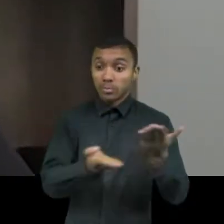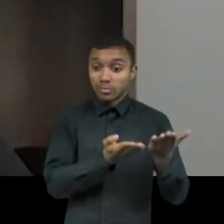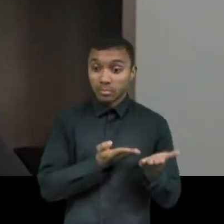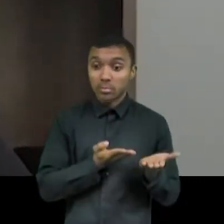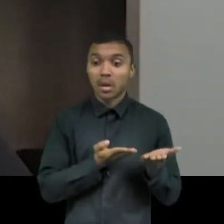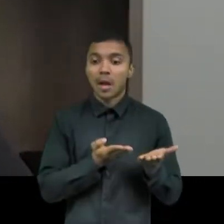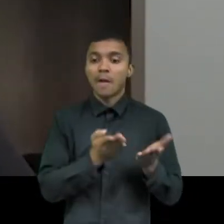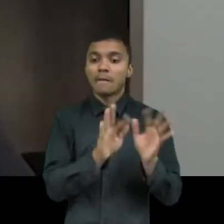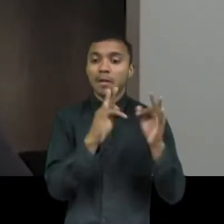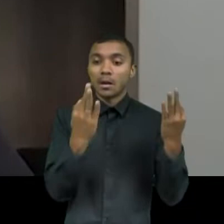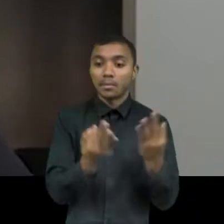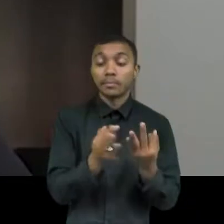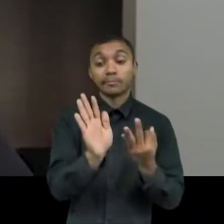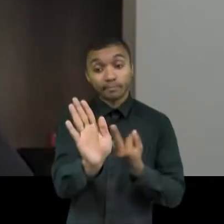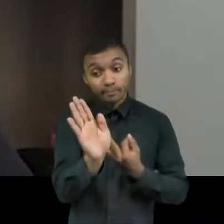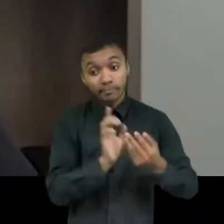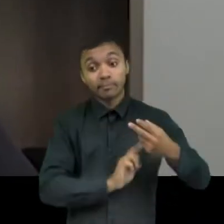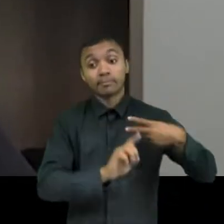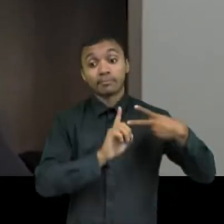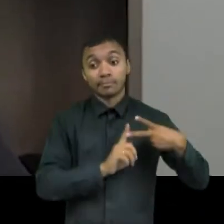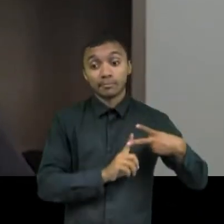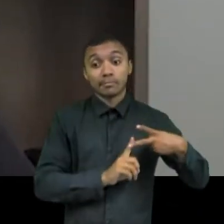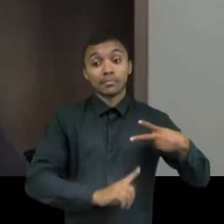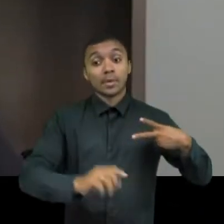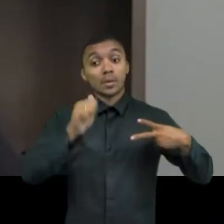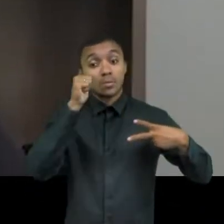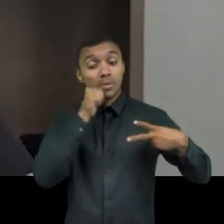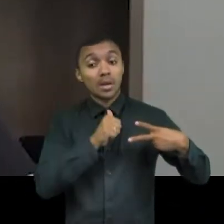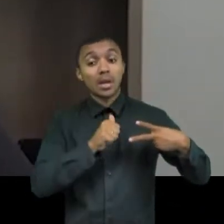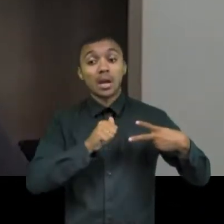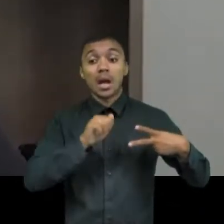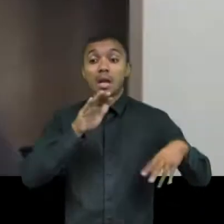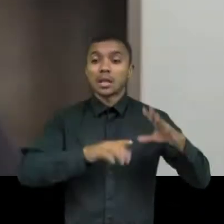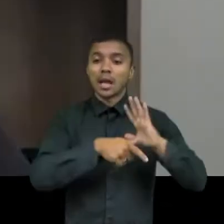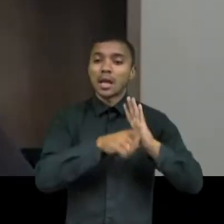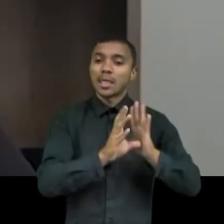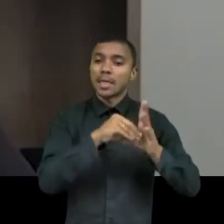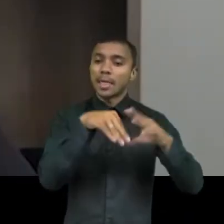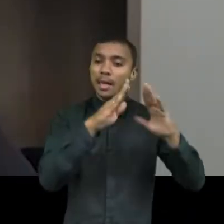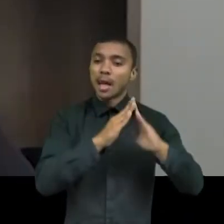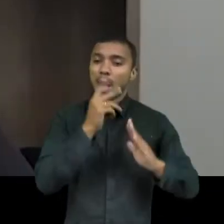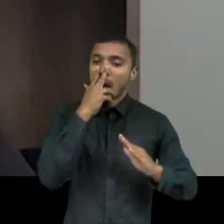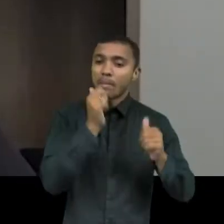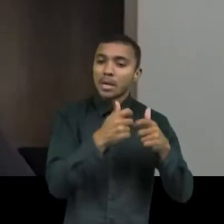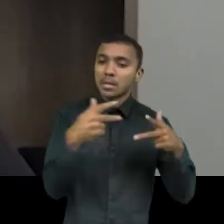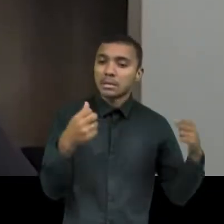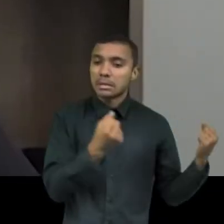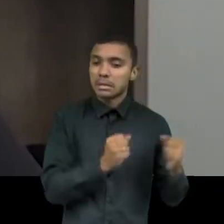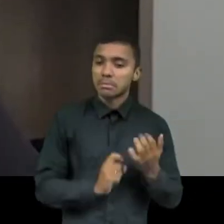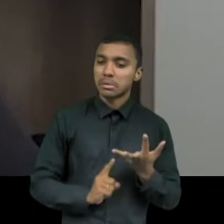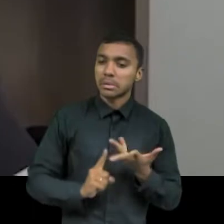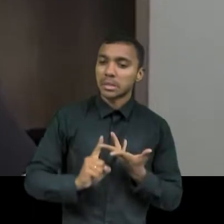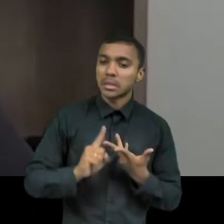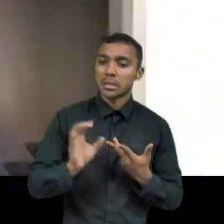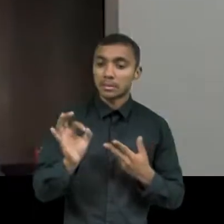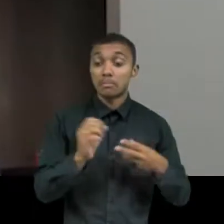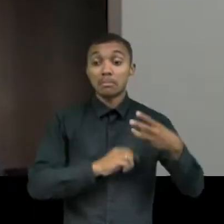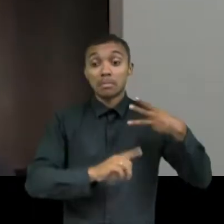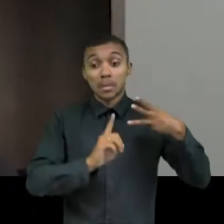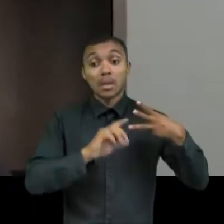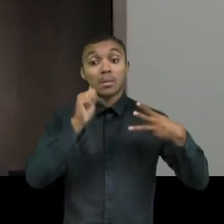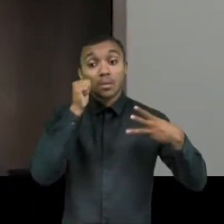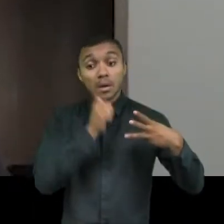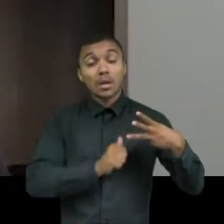mulher precisa dar conta, muitas vezes, de tarefas domésticas. A mulher precisa dar conta de tudo.